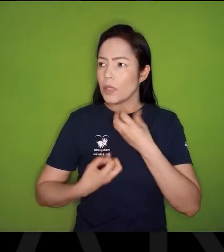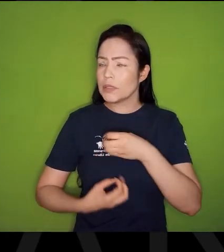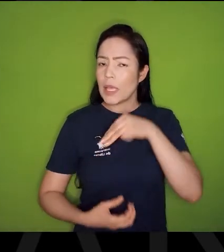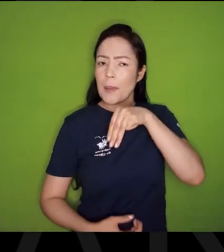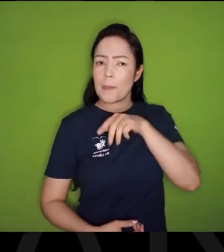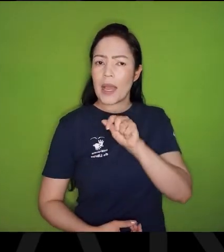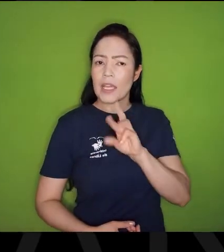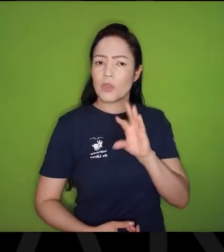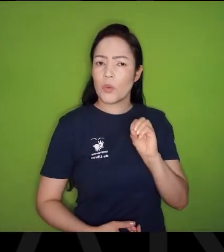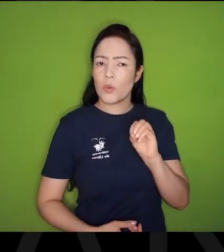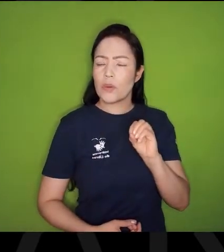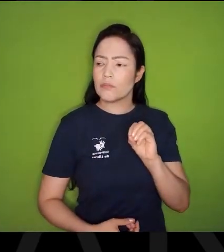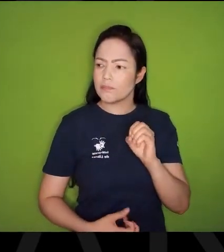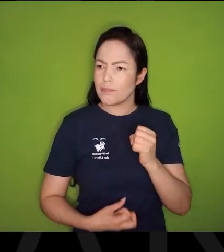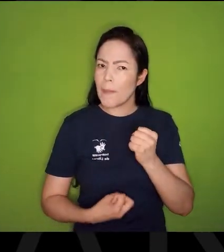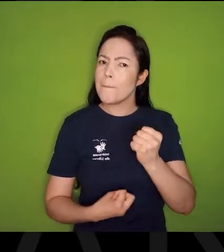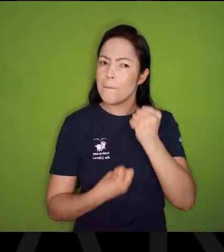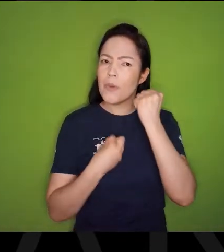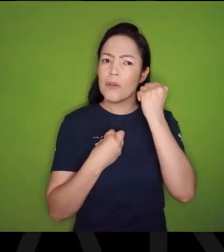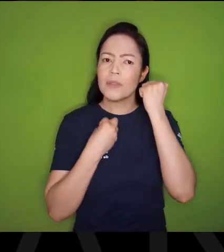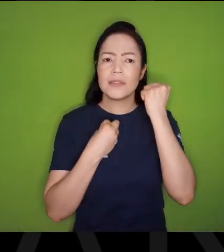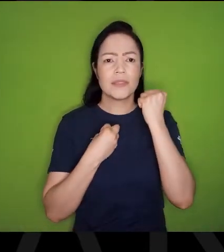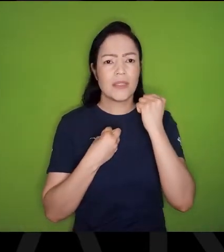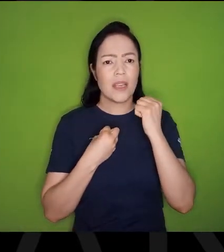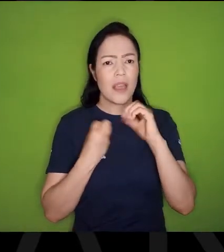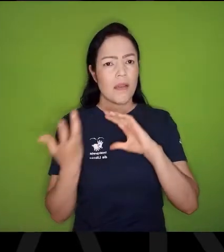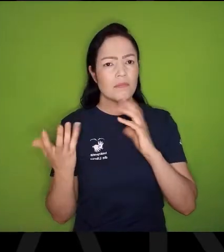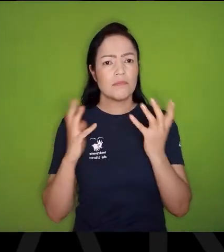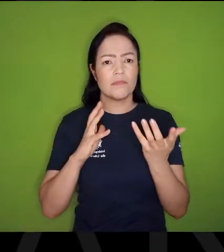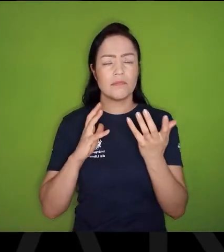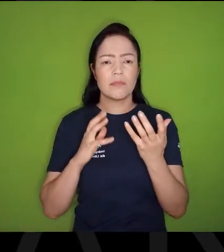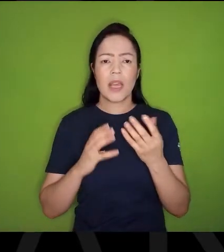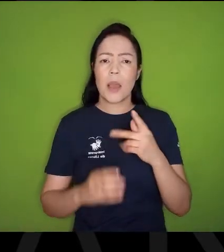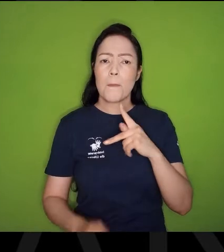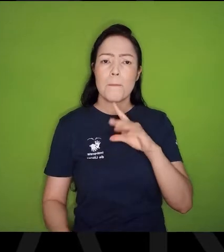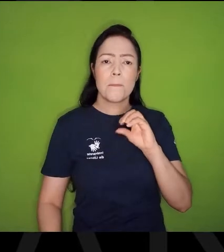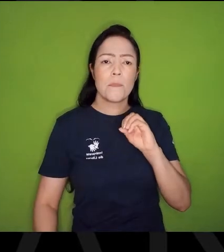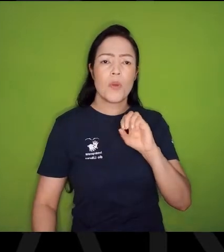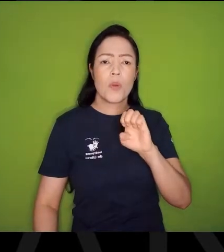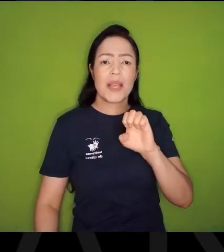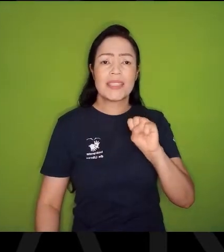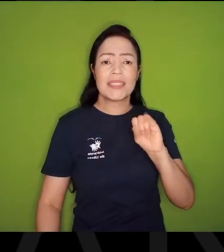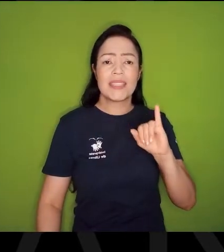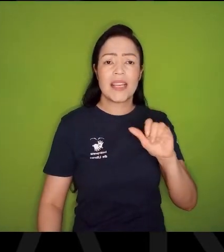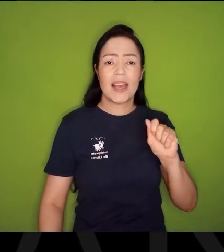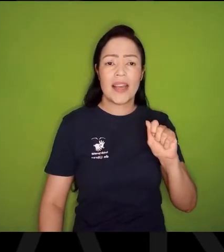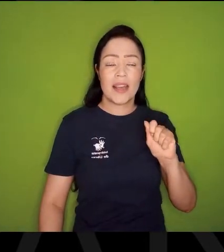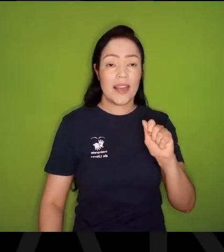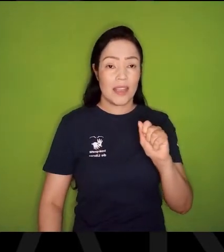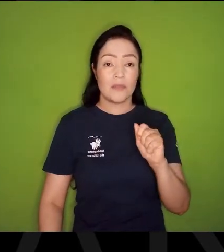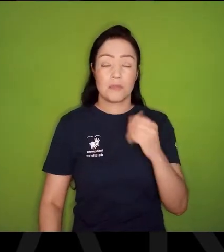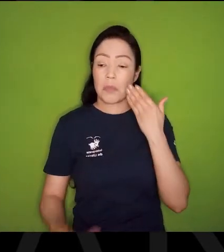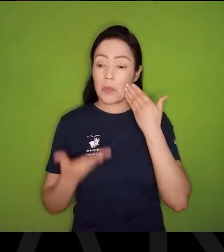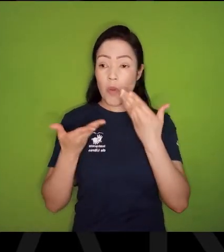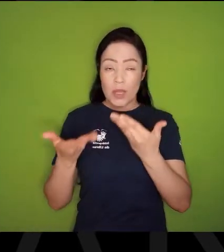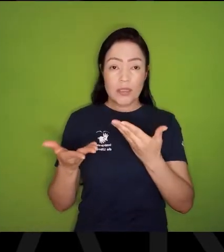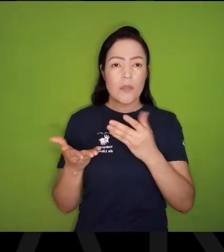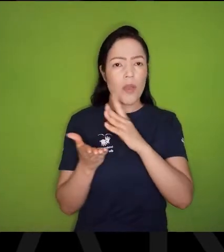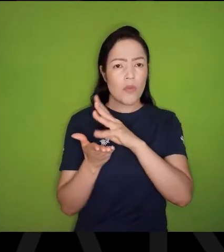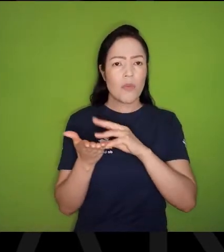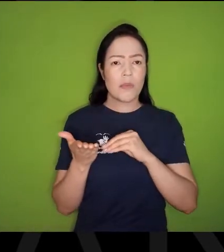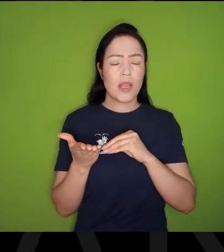Que poder é esse, Que revolução é feita pela poesia, E o exemplo dele também, Como uma pessoa que